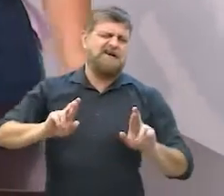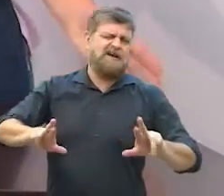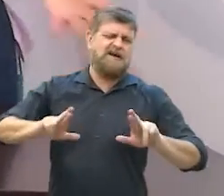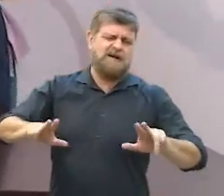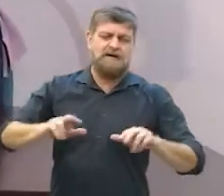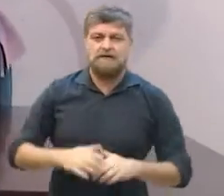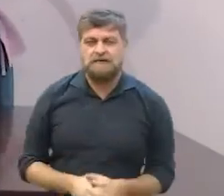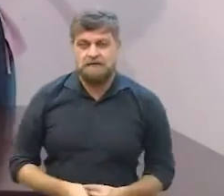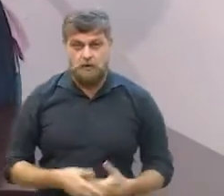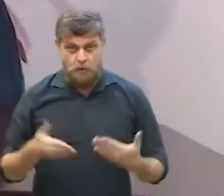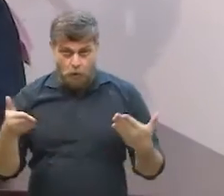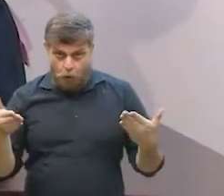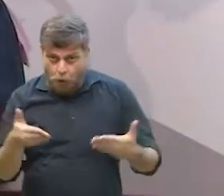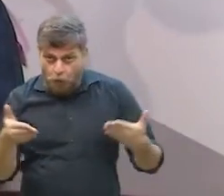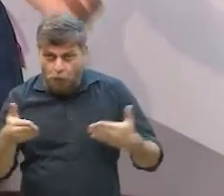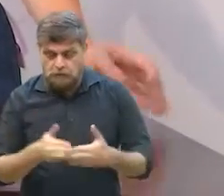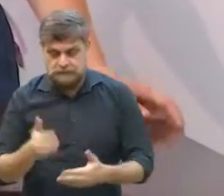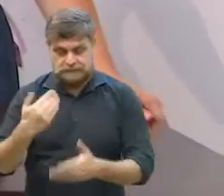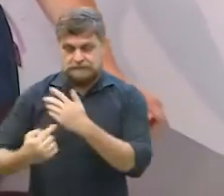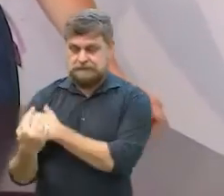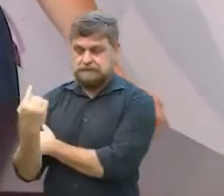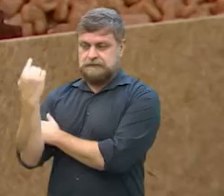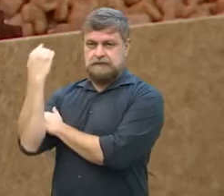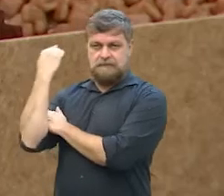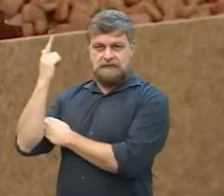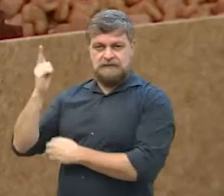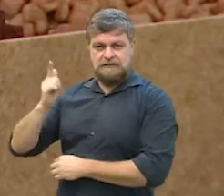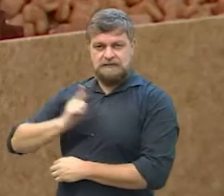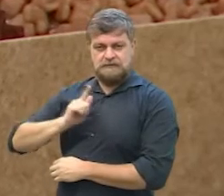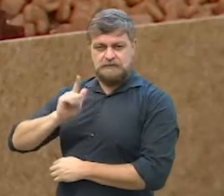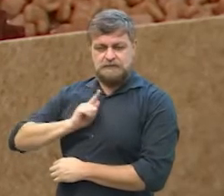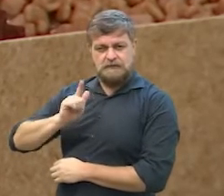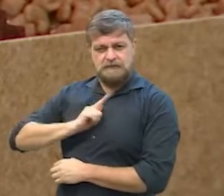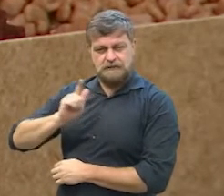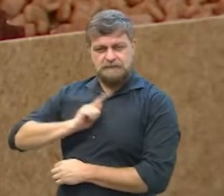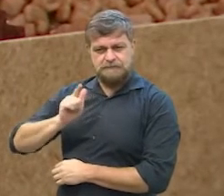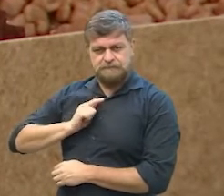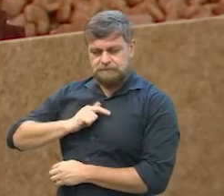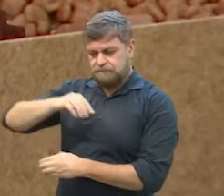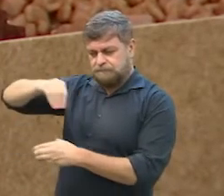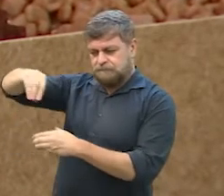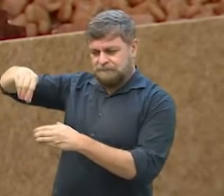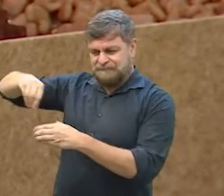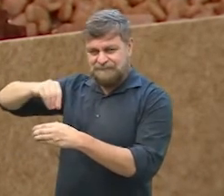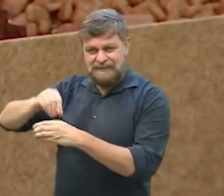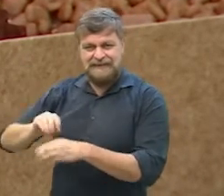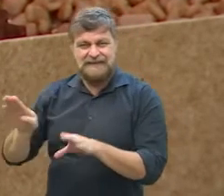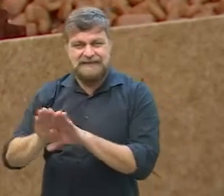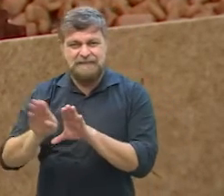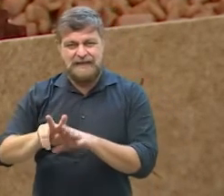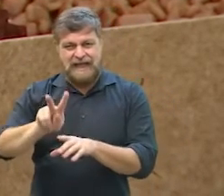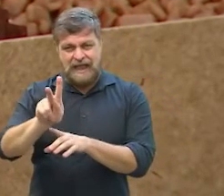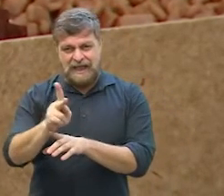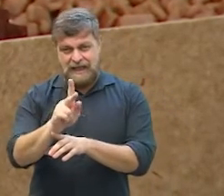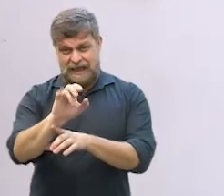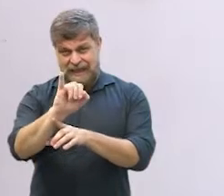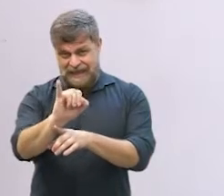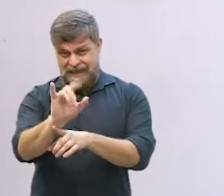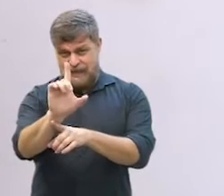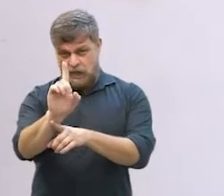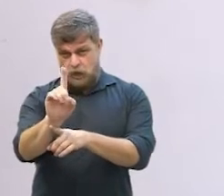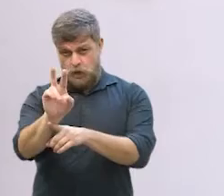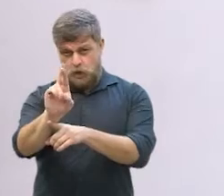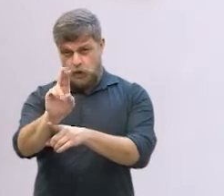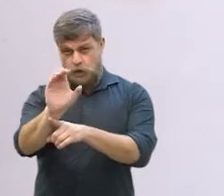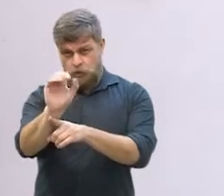não hoje em dia antigamente tinha as coberturas hidrogenadas e aí tinha